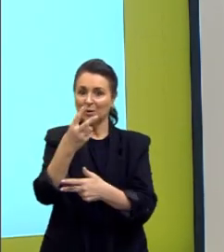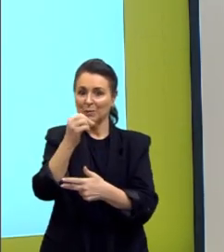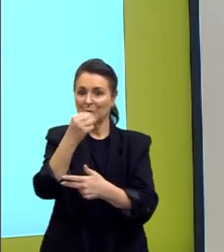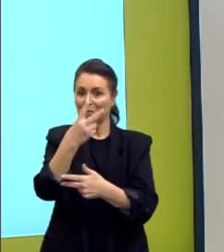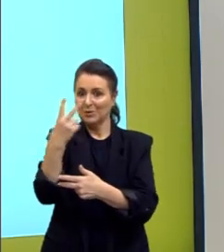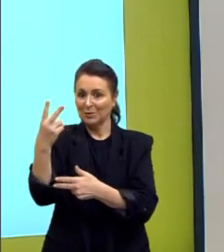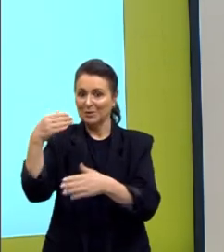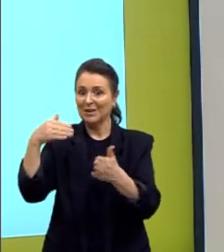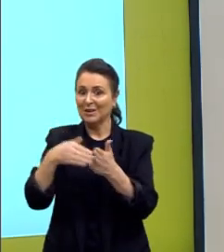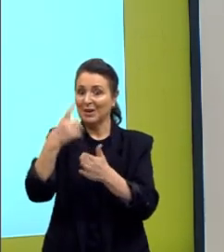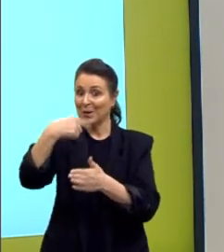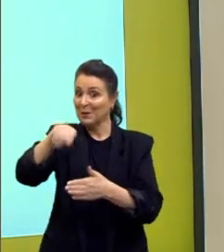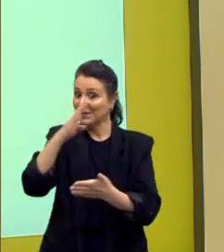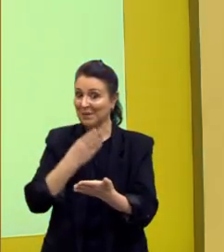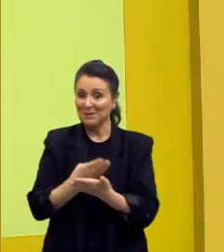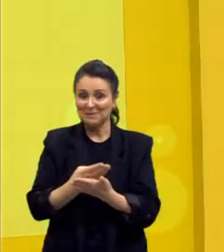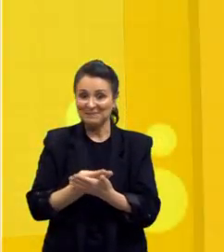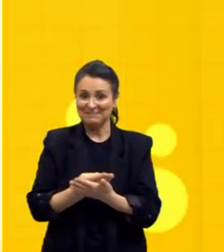Até a próxima.